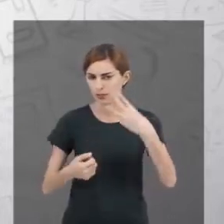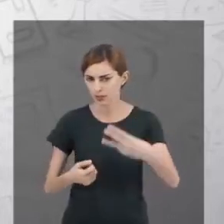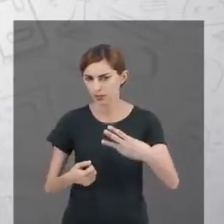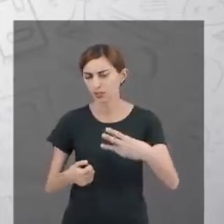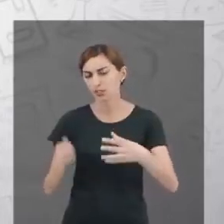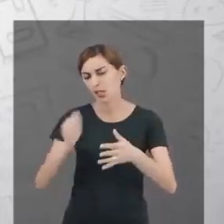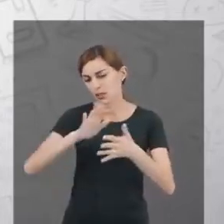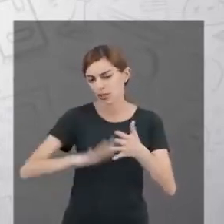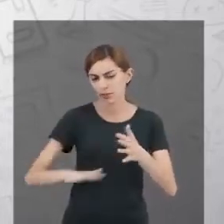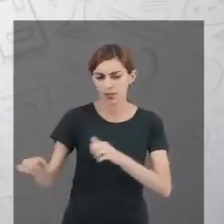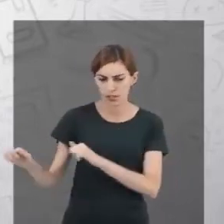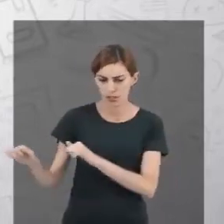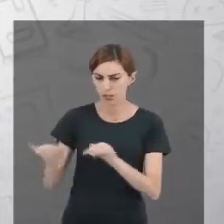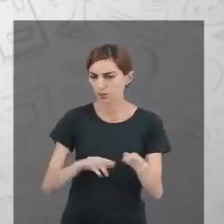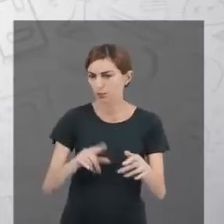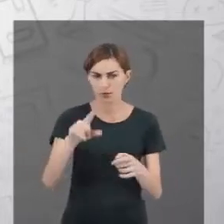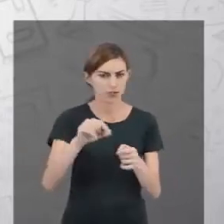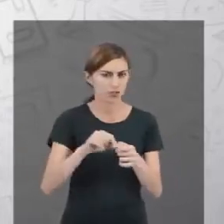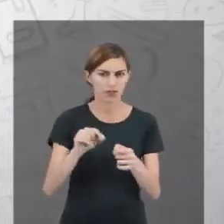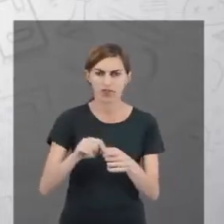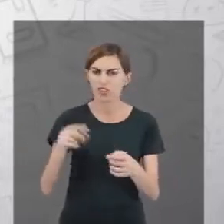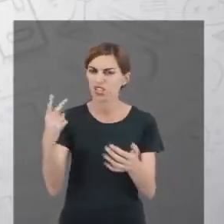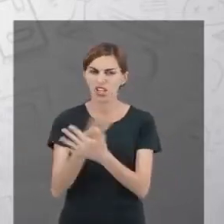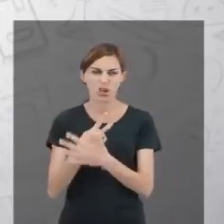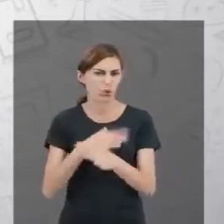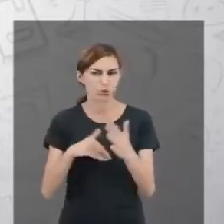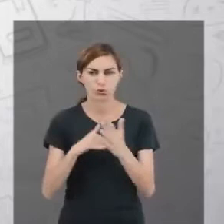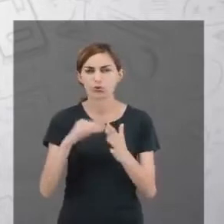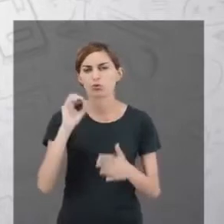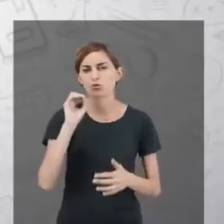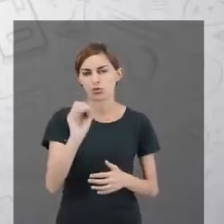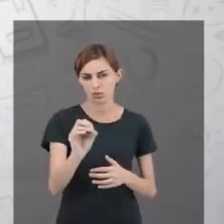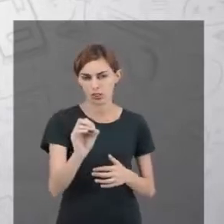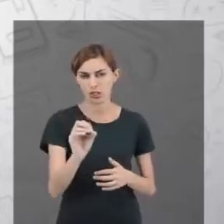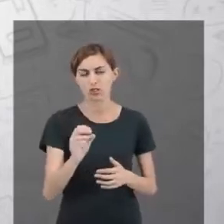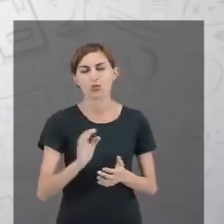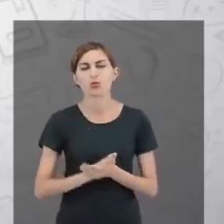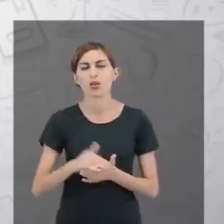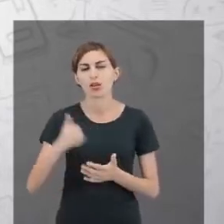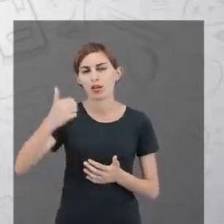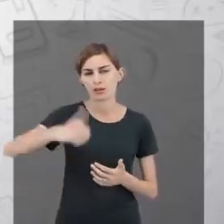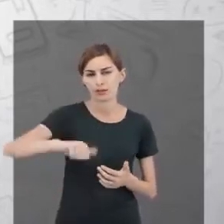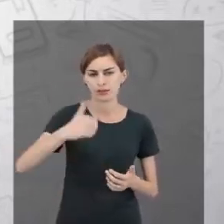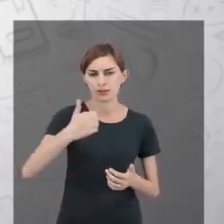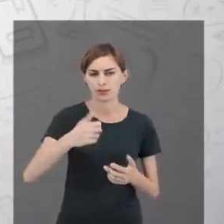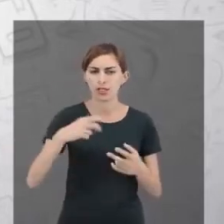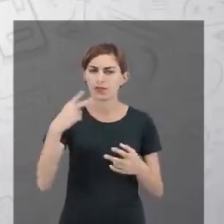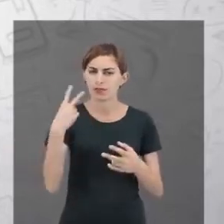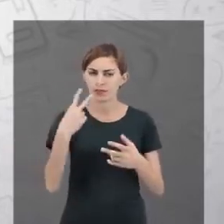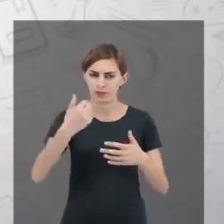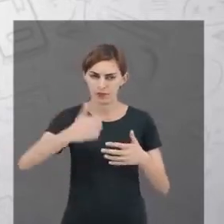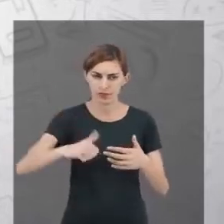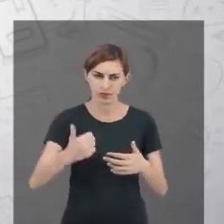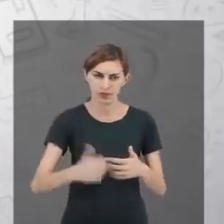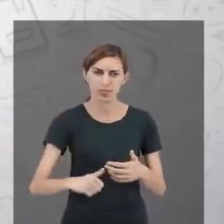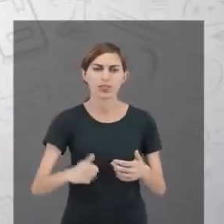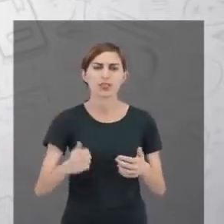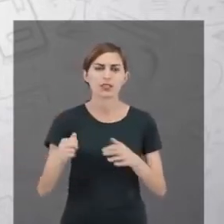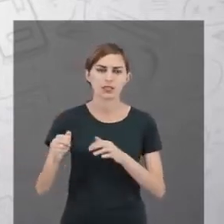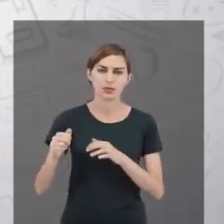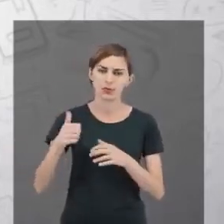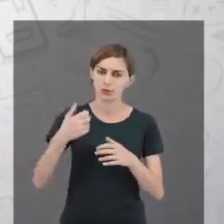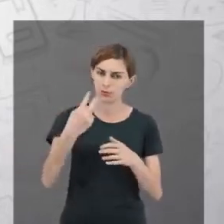na atividade semanal, você não fez ou errou tudo, tirou zero. A avaliação da disciplina foi dois. Então, no final,